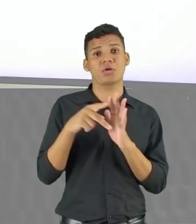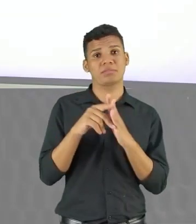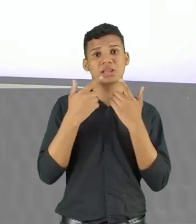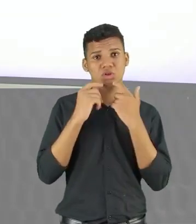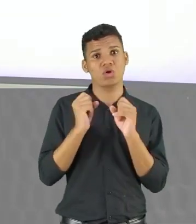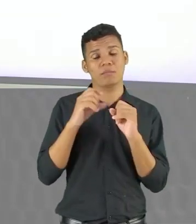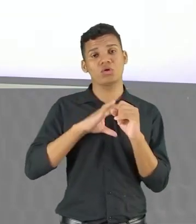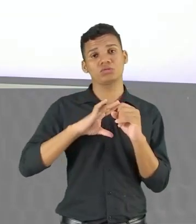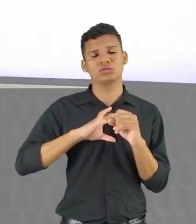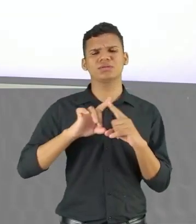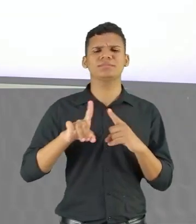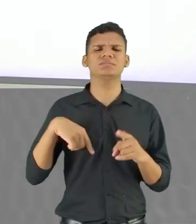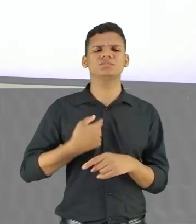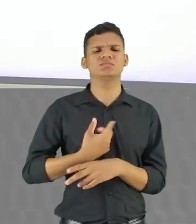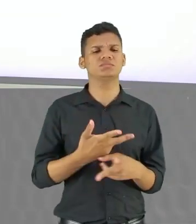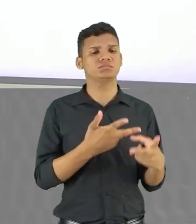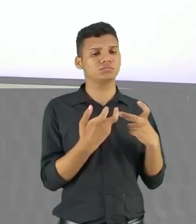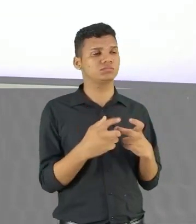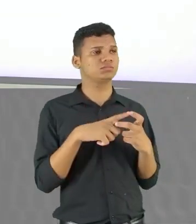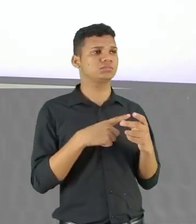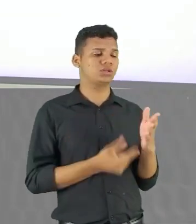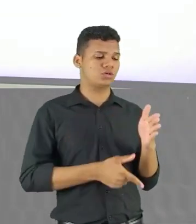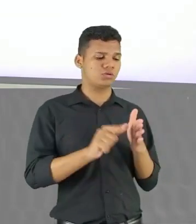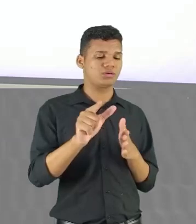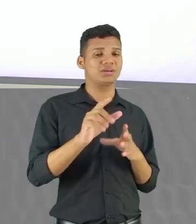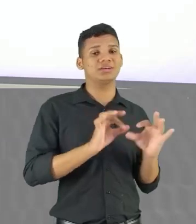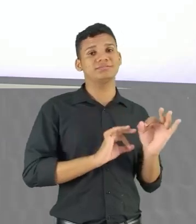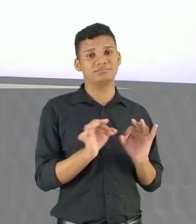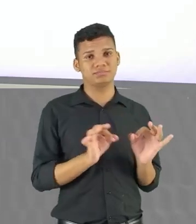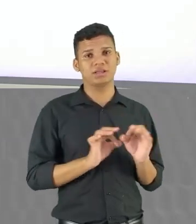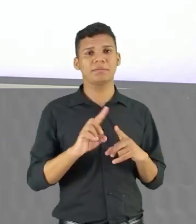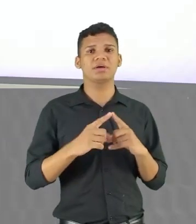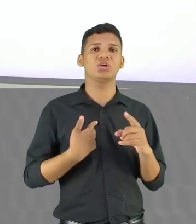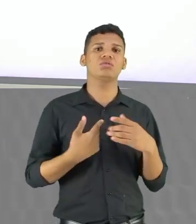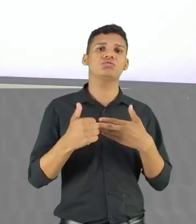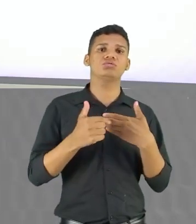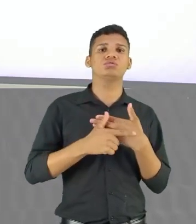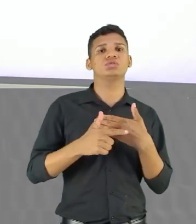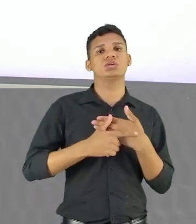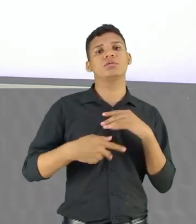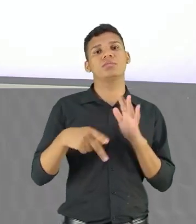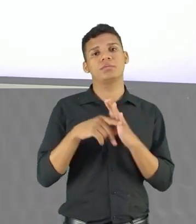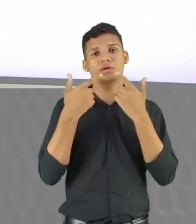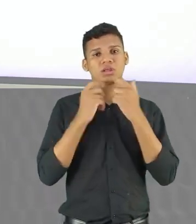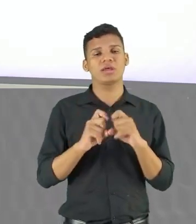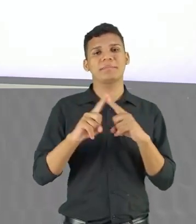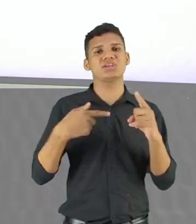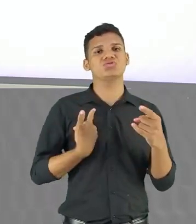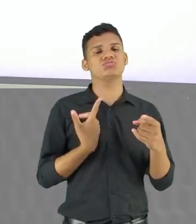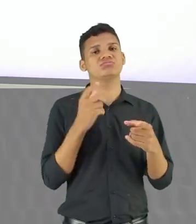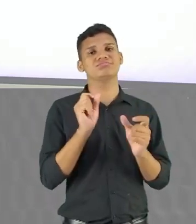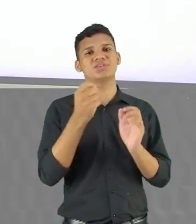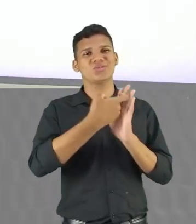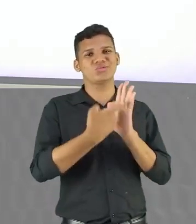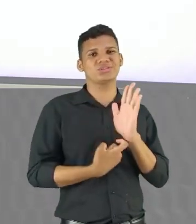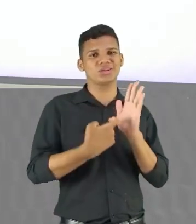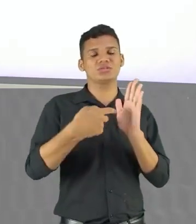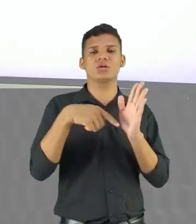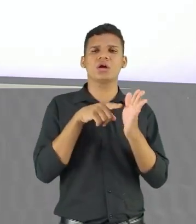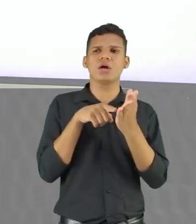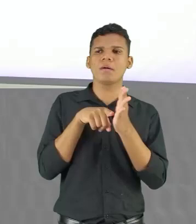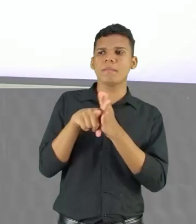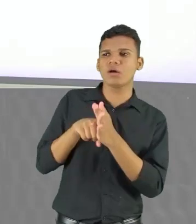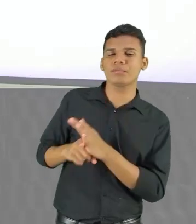Um tema que a gente já viu nas nossas revisões anteriores, a questão da função da linguagem. Ele fala que o texto, ele explora a função emotiva.